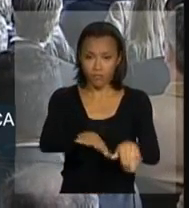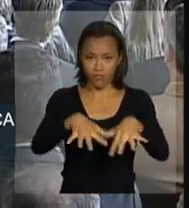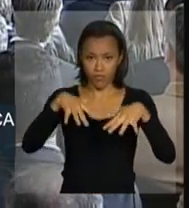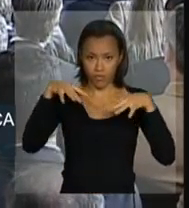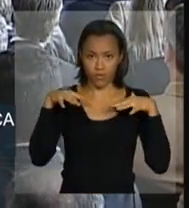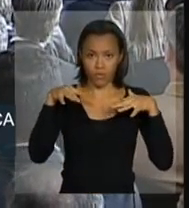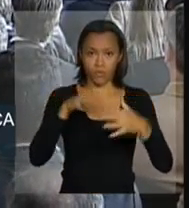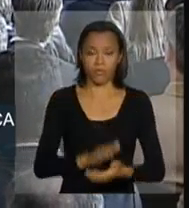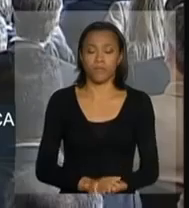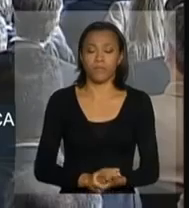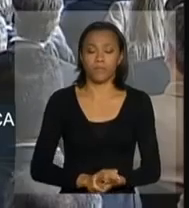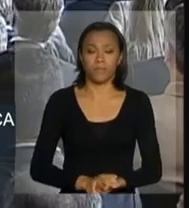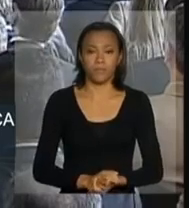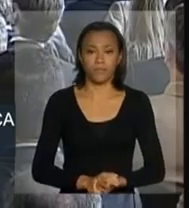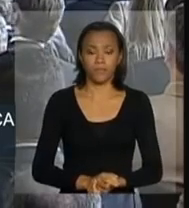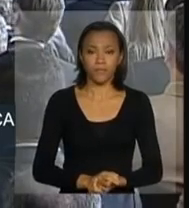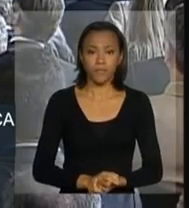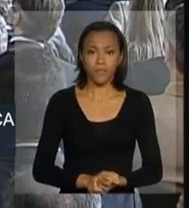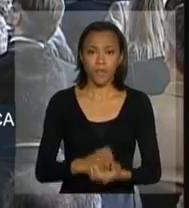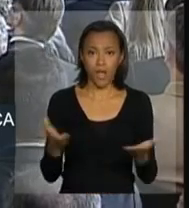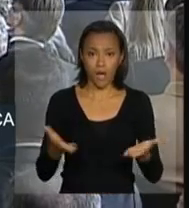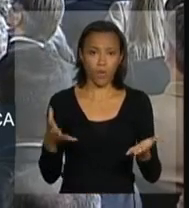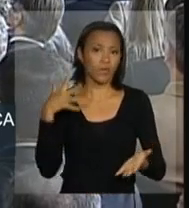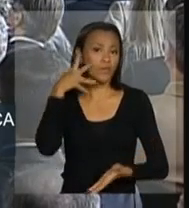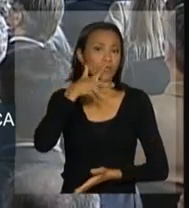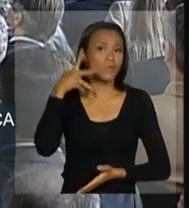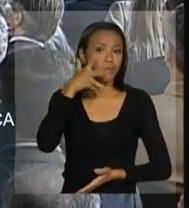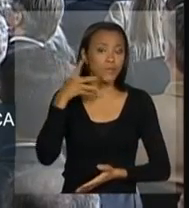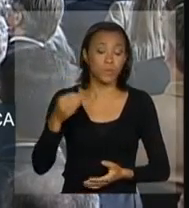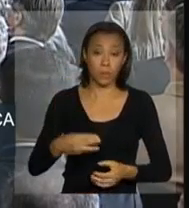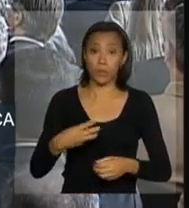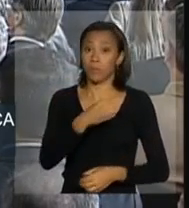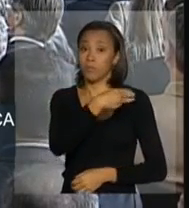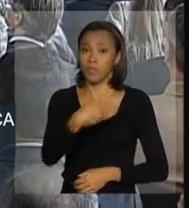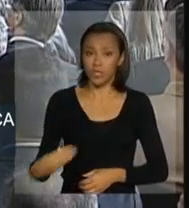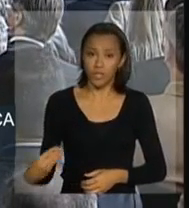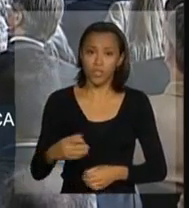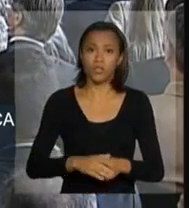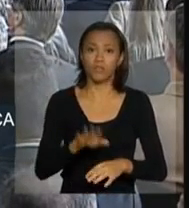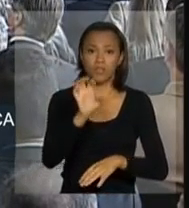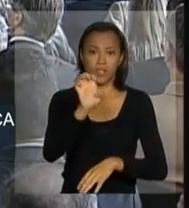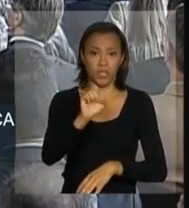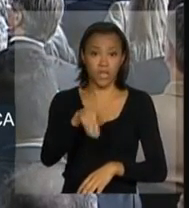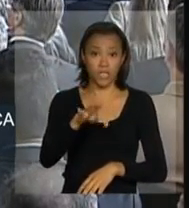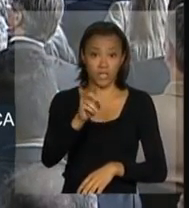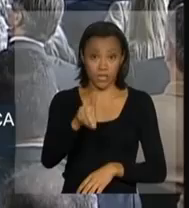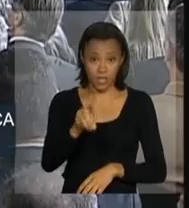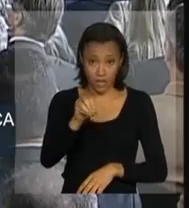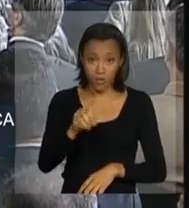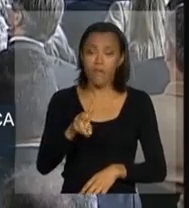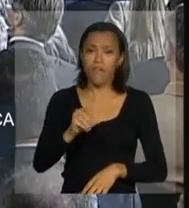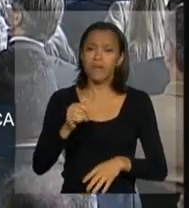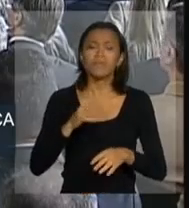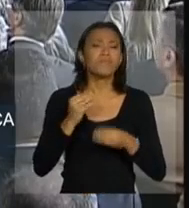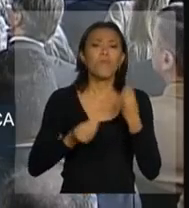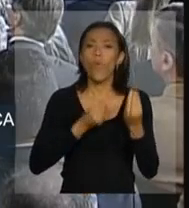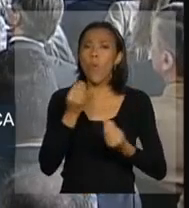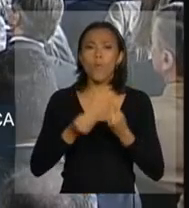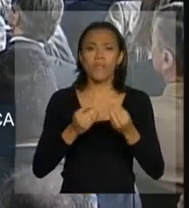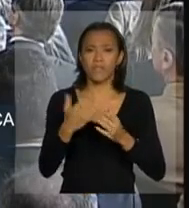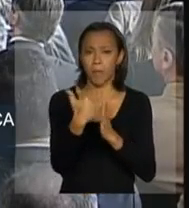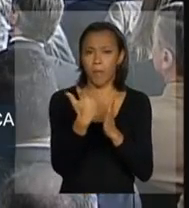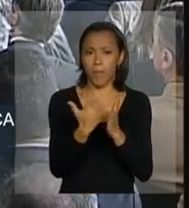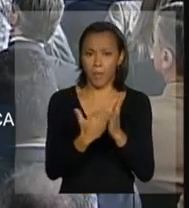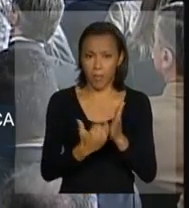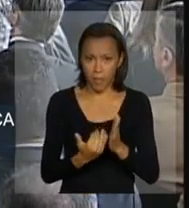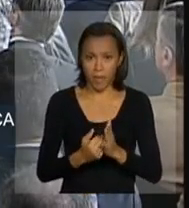Neves. Para uso da palavra, neste momento, o ministro de Estado da Justiça, senhor José Eduardo Cardoso, que apresentará as ações do Ministério da